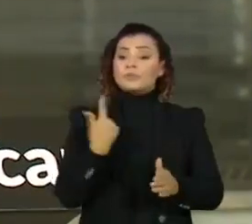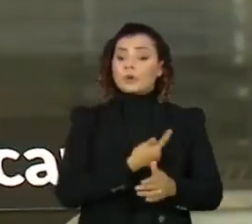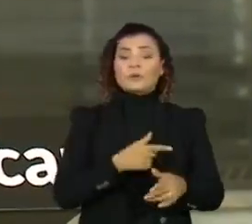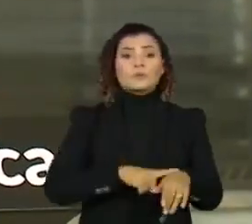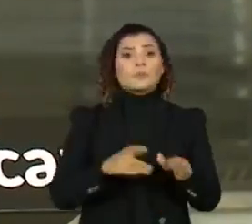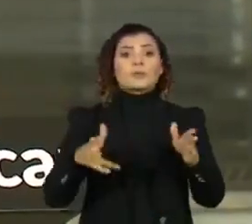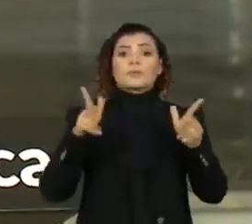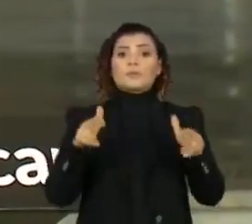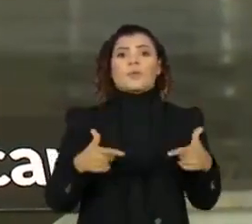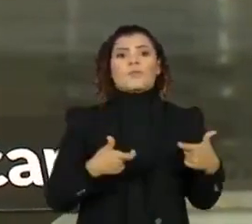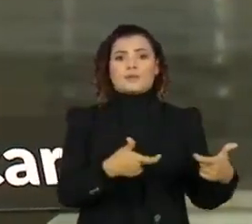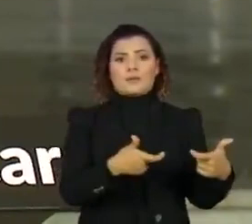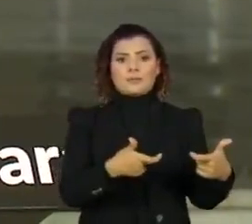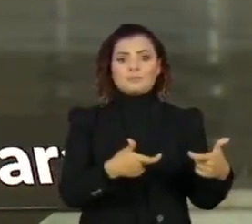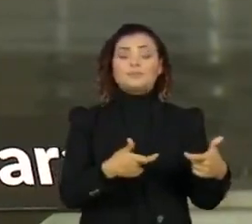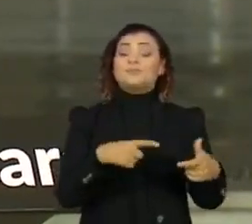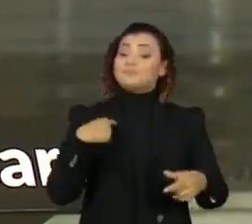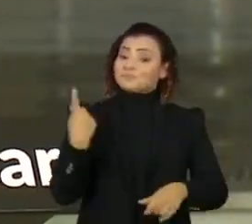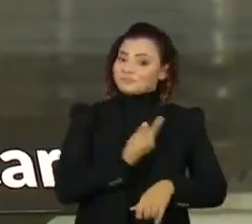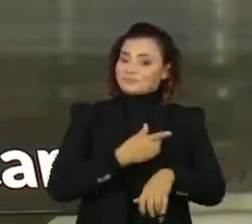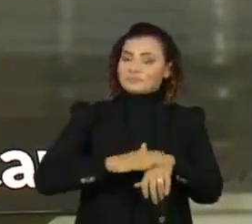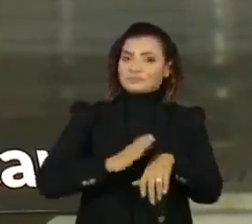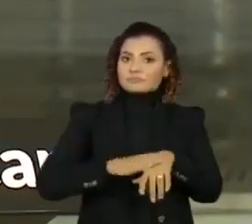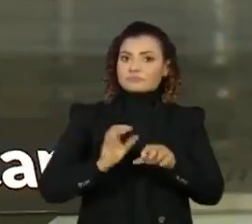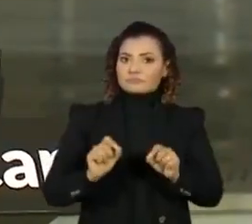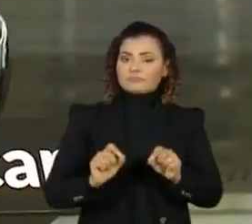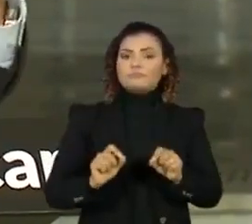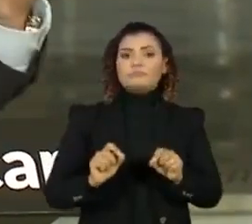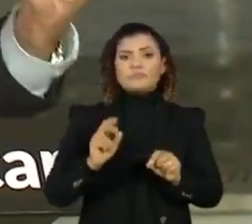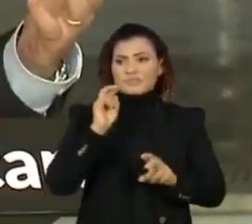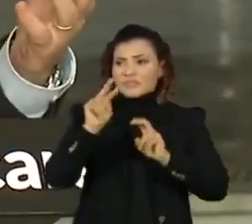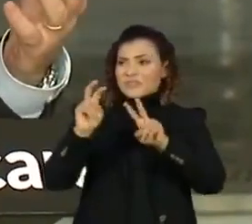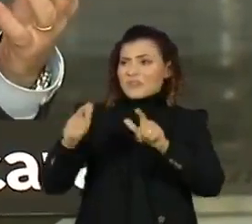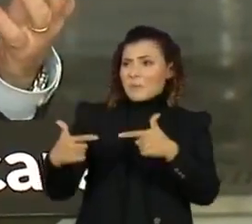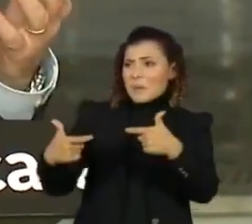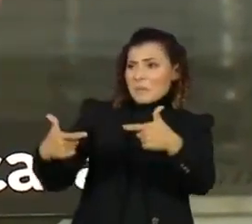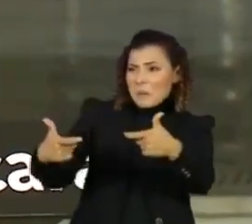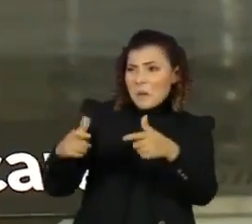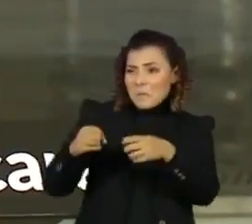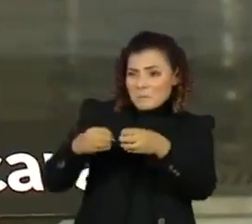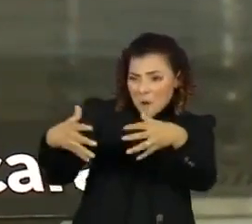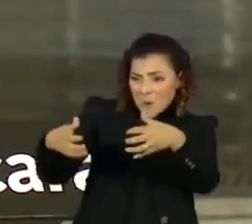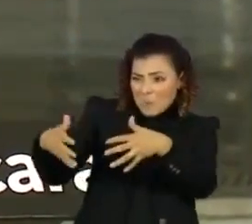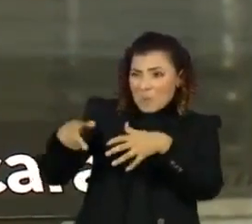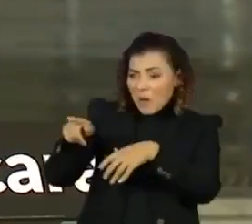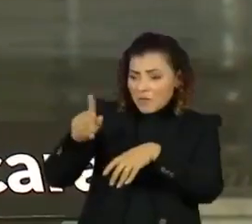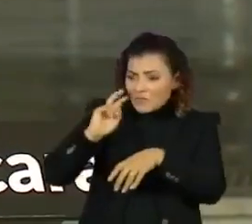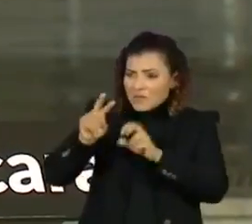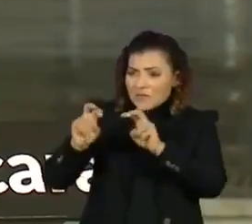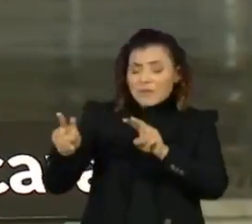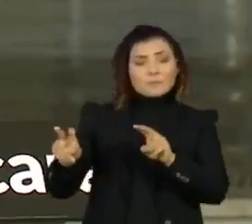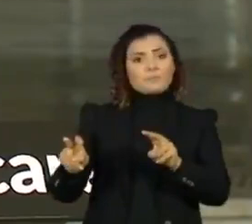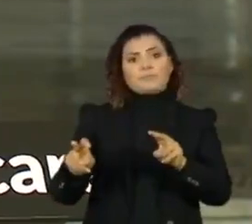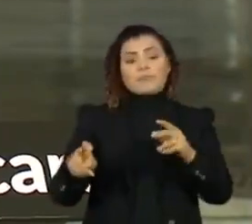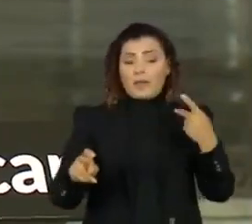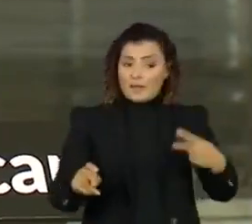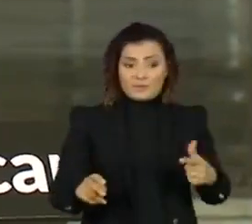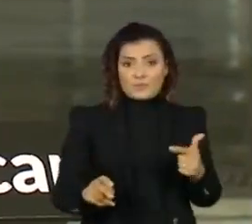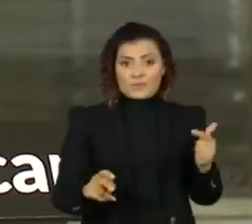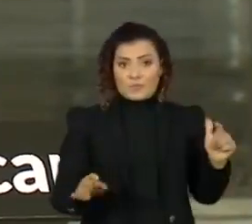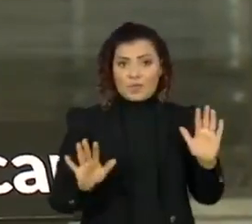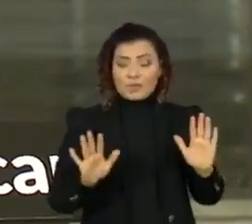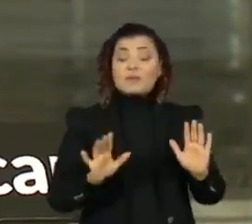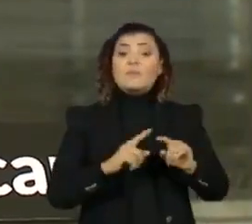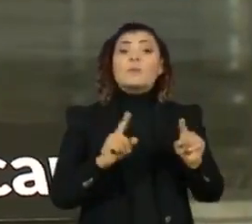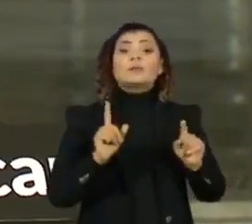diferente das guerras que nós costumamos ver nos filmes, que as nossas gerações não viveram, com